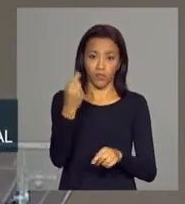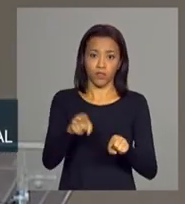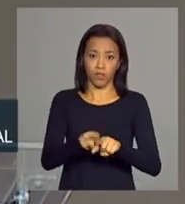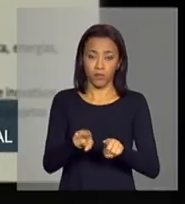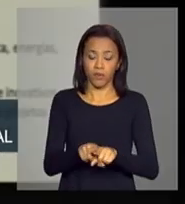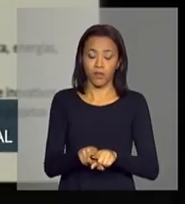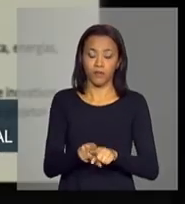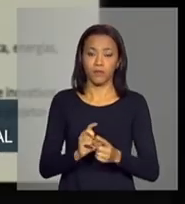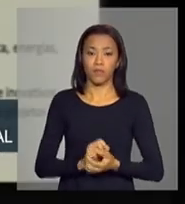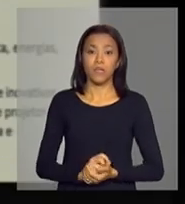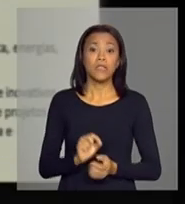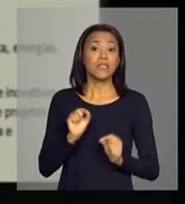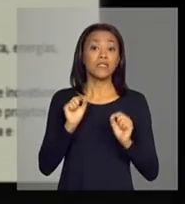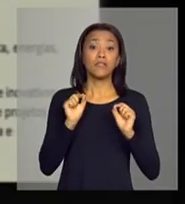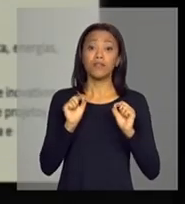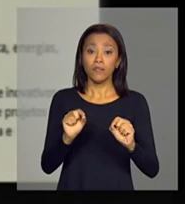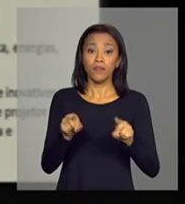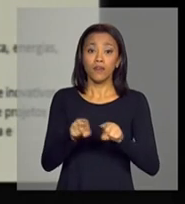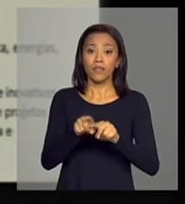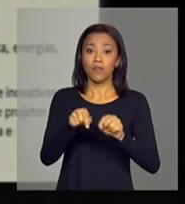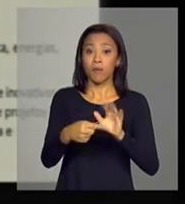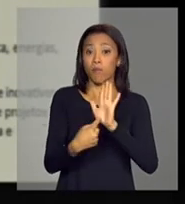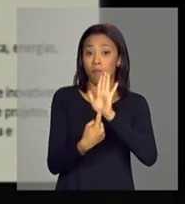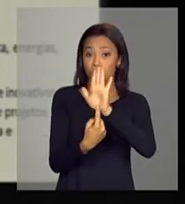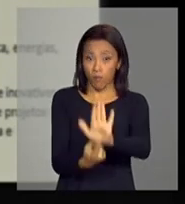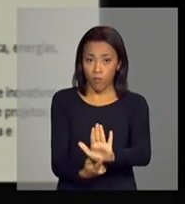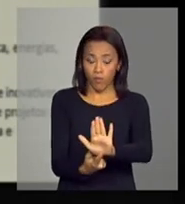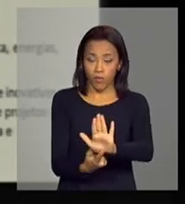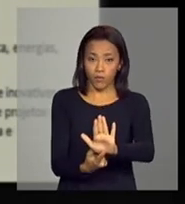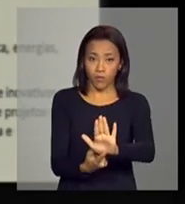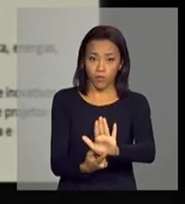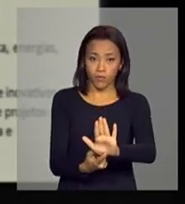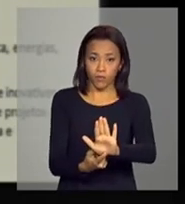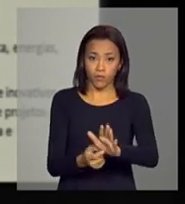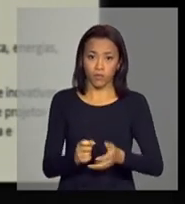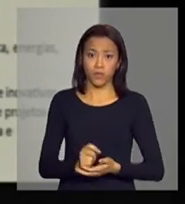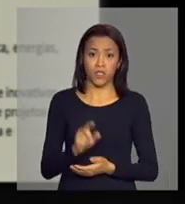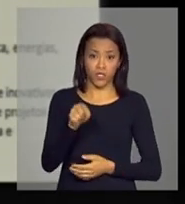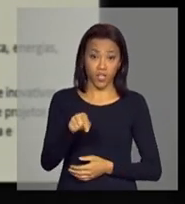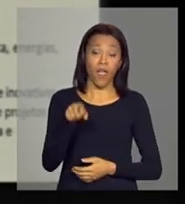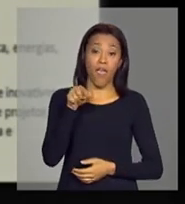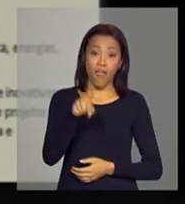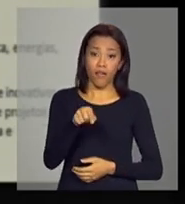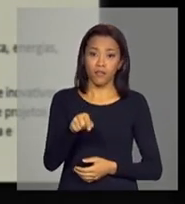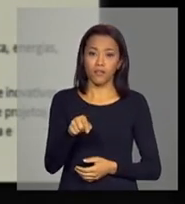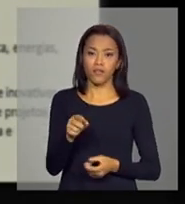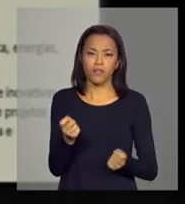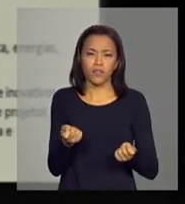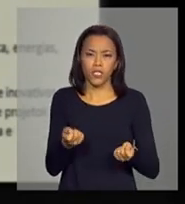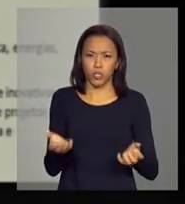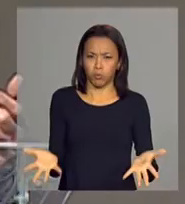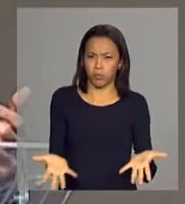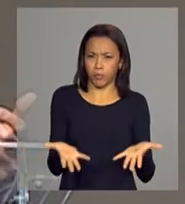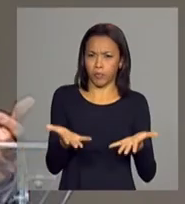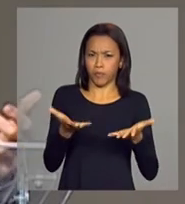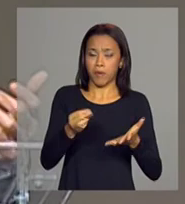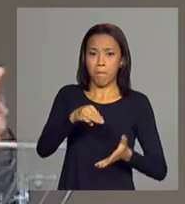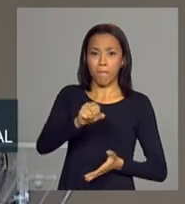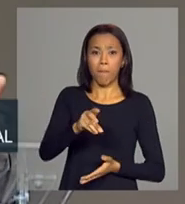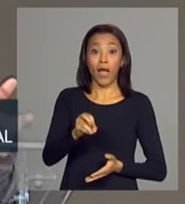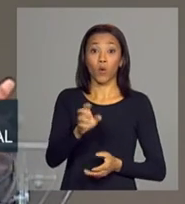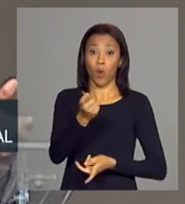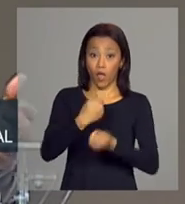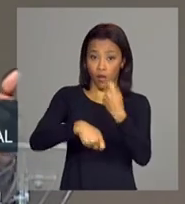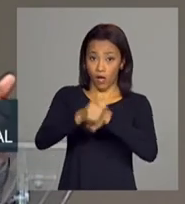a demonstração de que essas condições de robustez macroeconômica